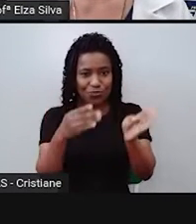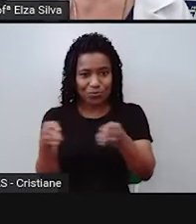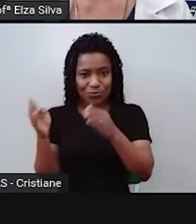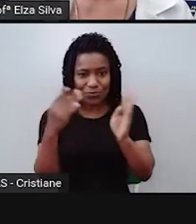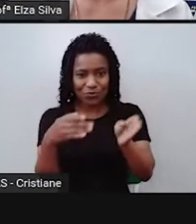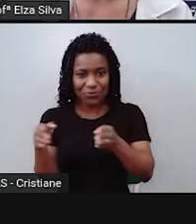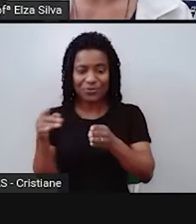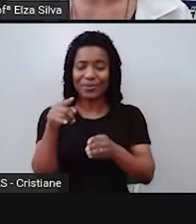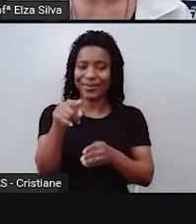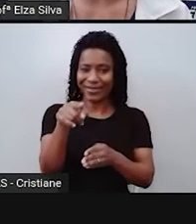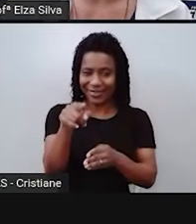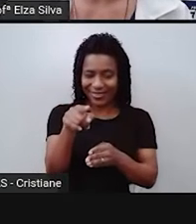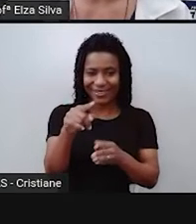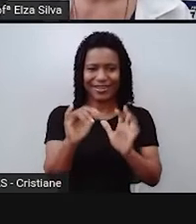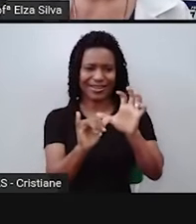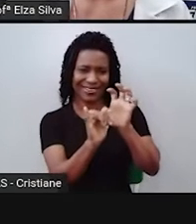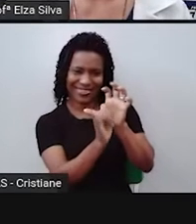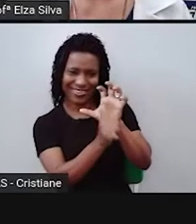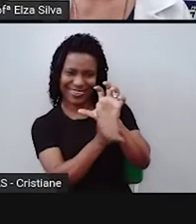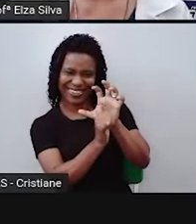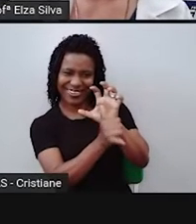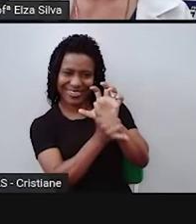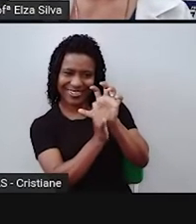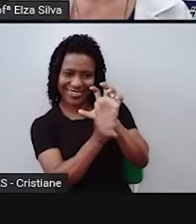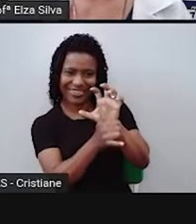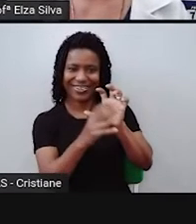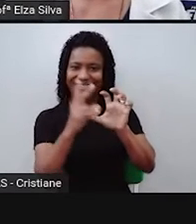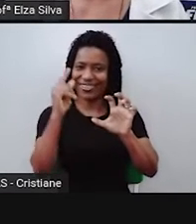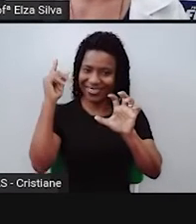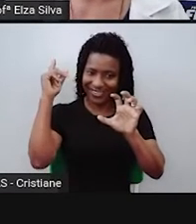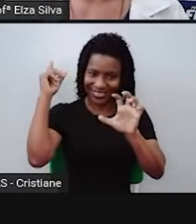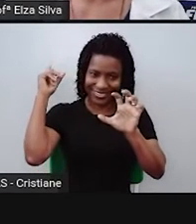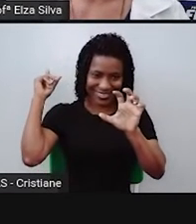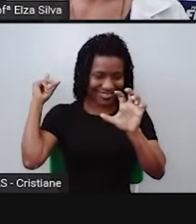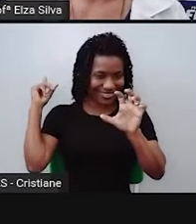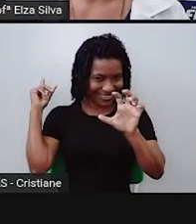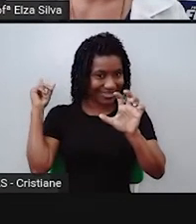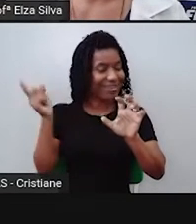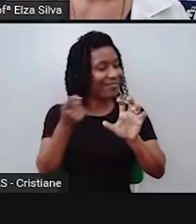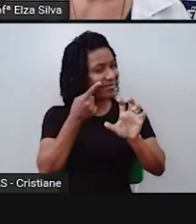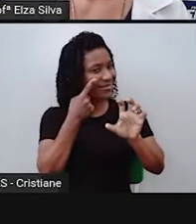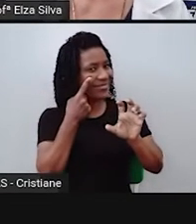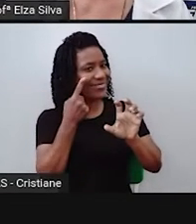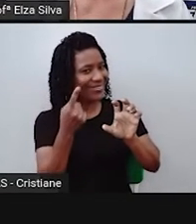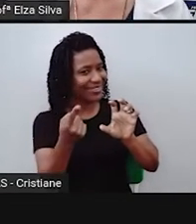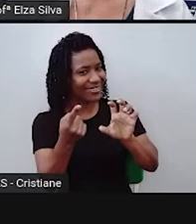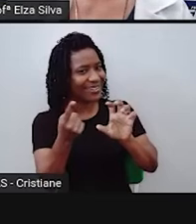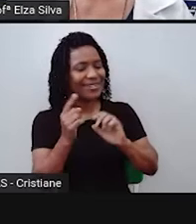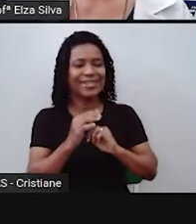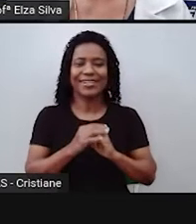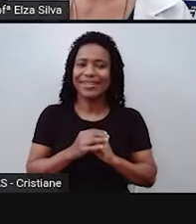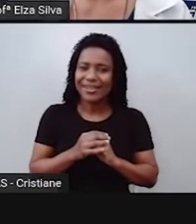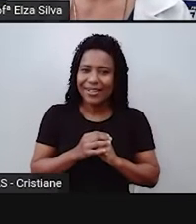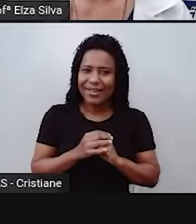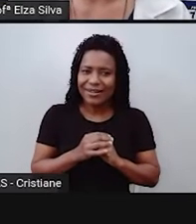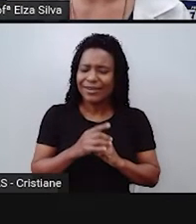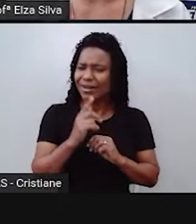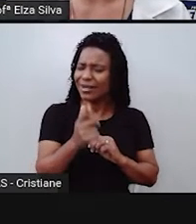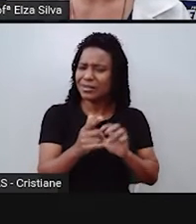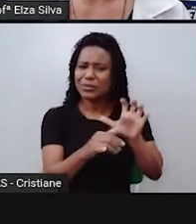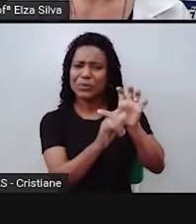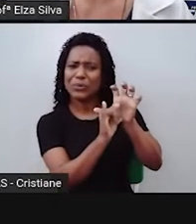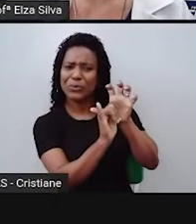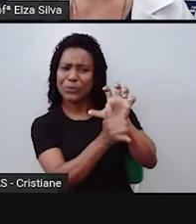mais antigas. The Fox and the Grapes. O que será que trata essa